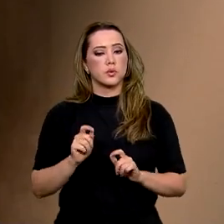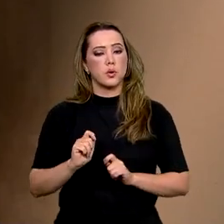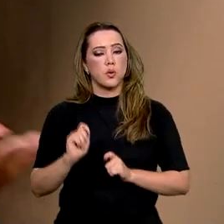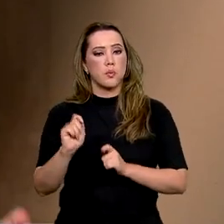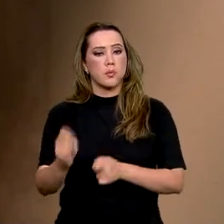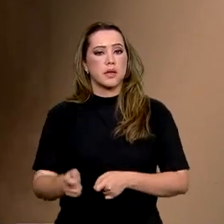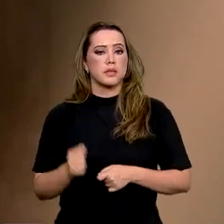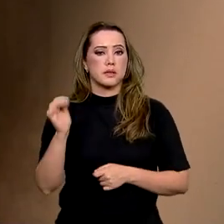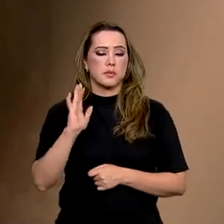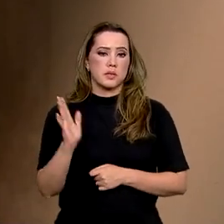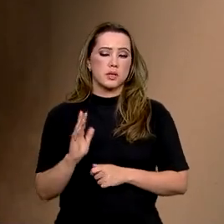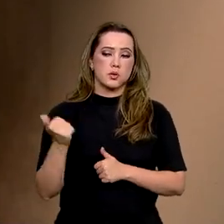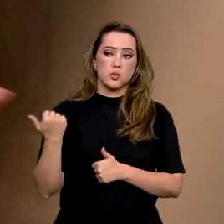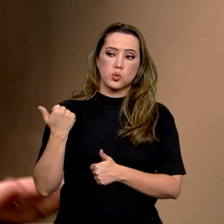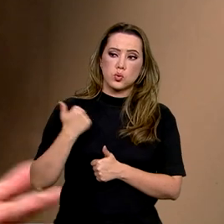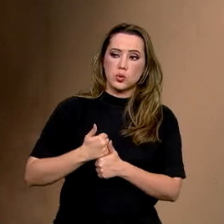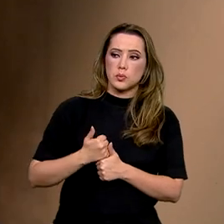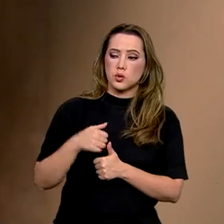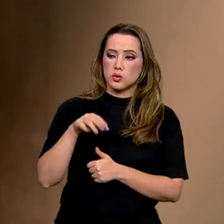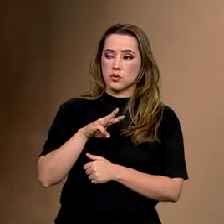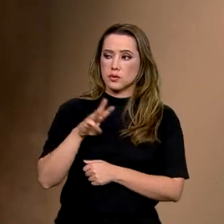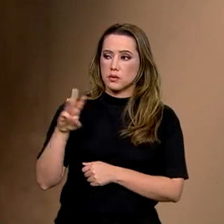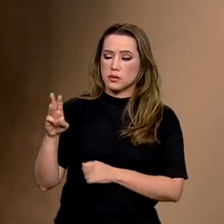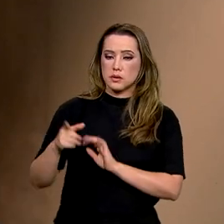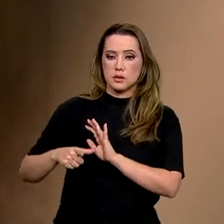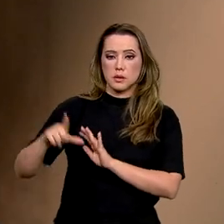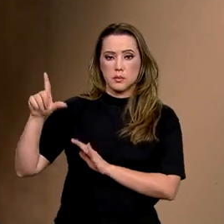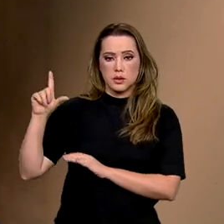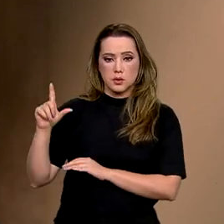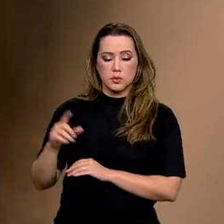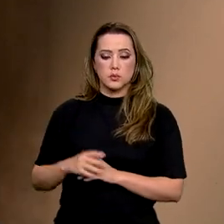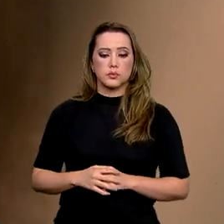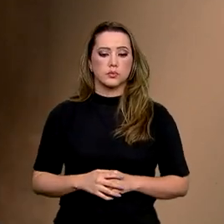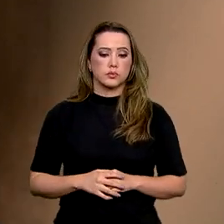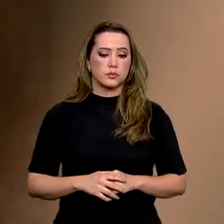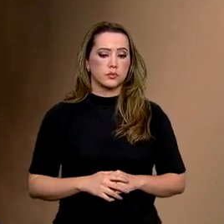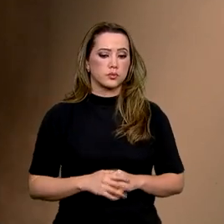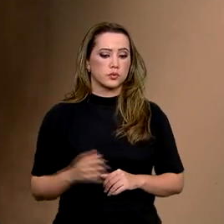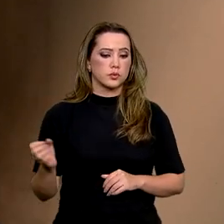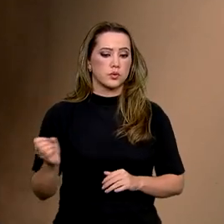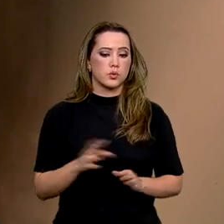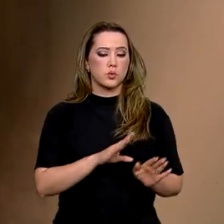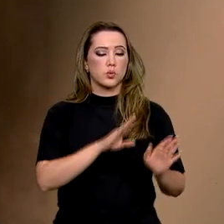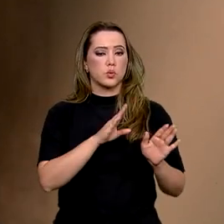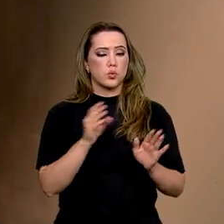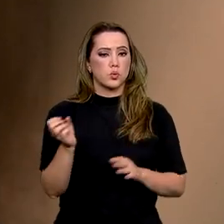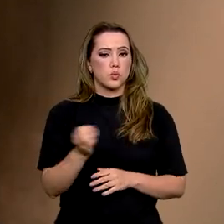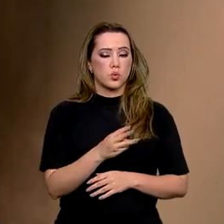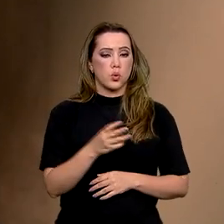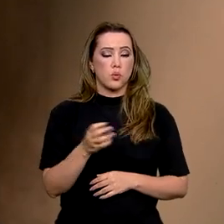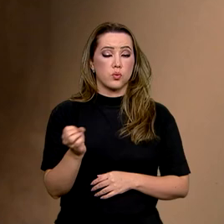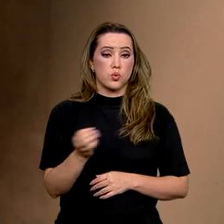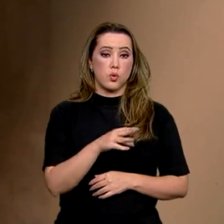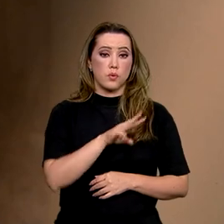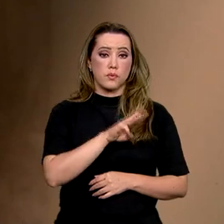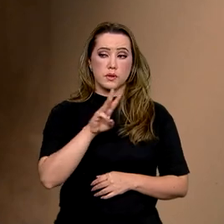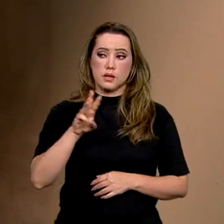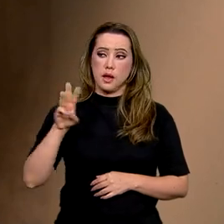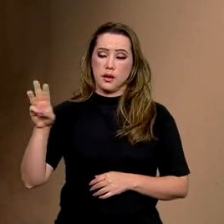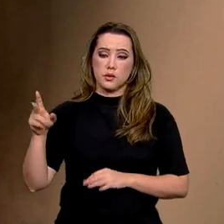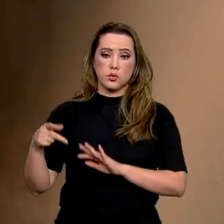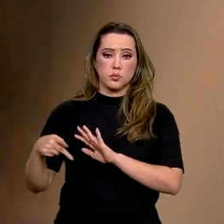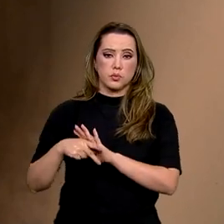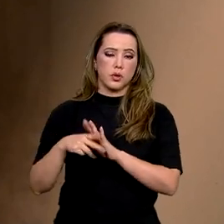vem substituindo o antigo CIS-RGP4. Ele vem em uma outra plataforma, ele vem alojado na nuvem.